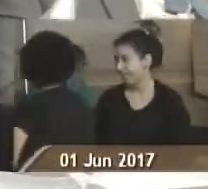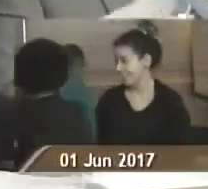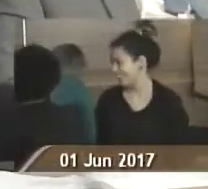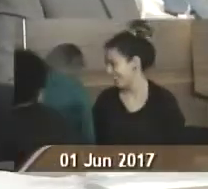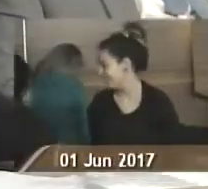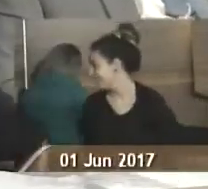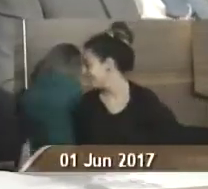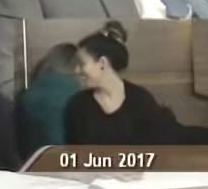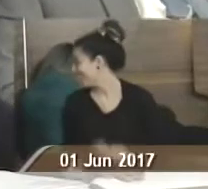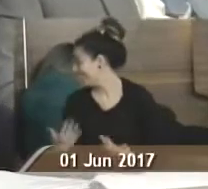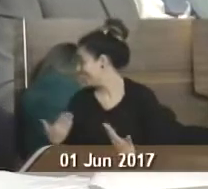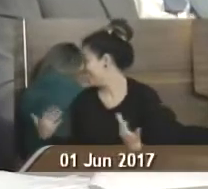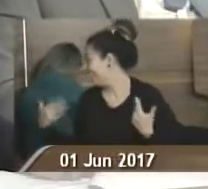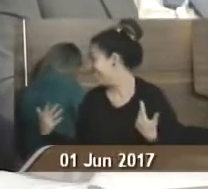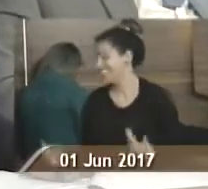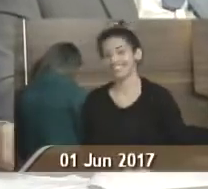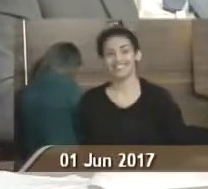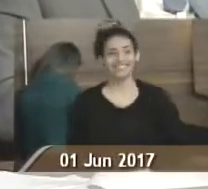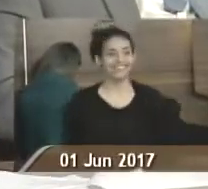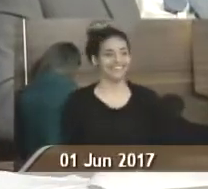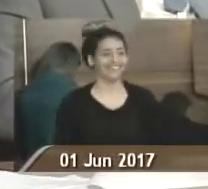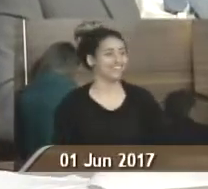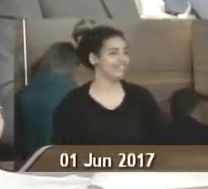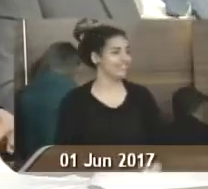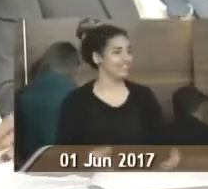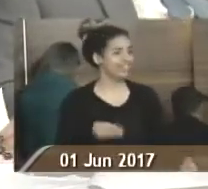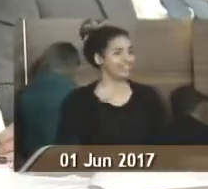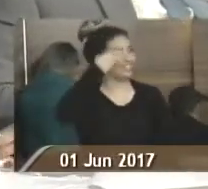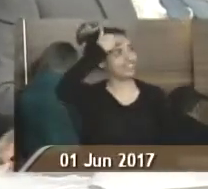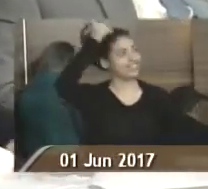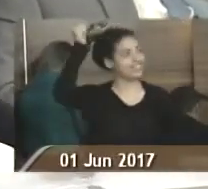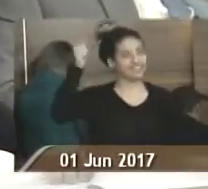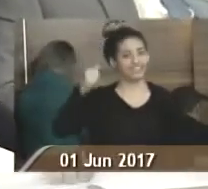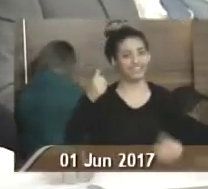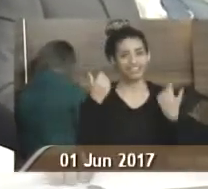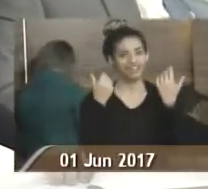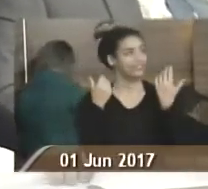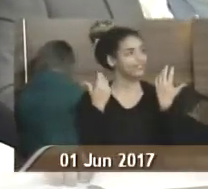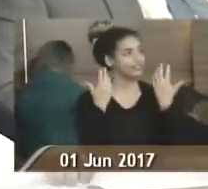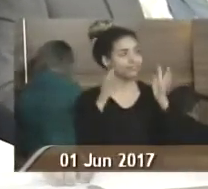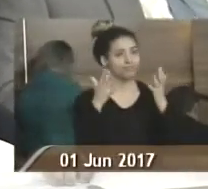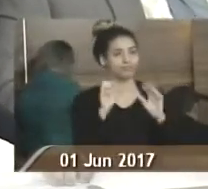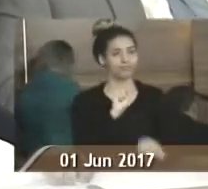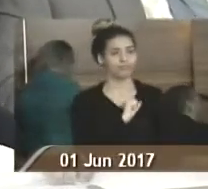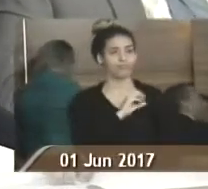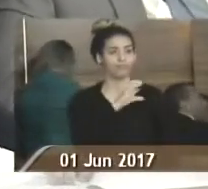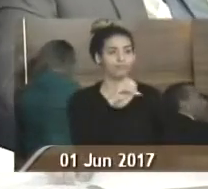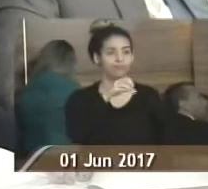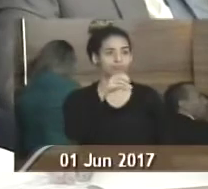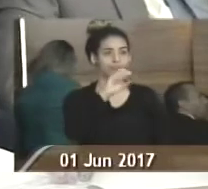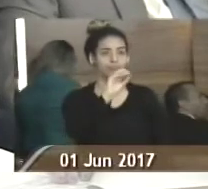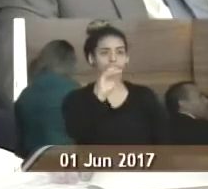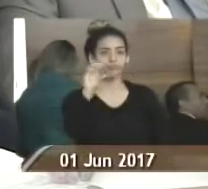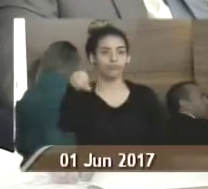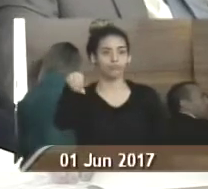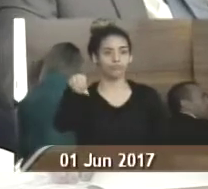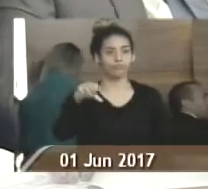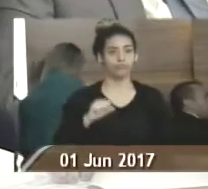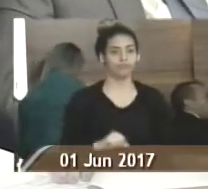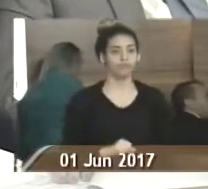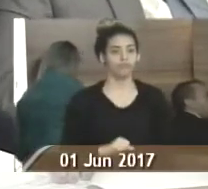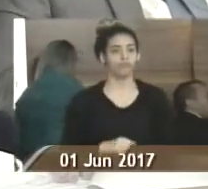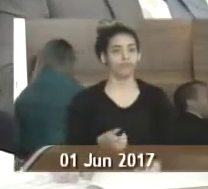não, não, é um ponto de ônibus, desculpa. Marco Santo Antônio, moção de aplausos número 009, de 2017,